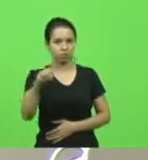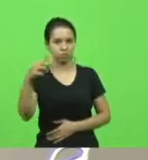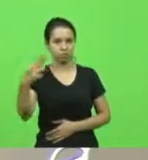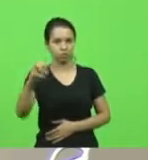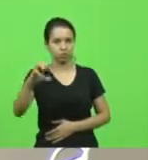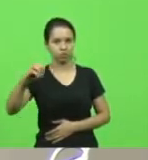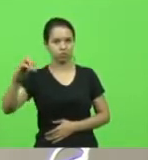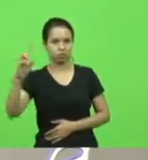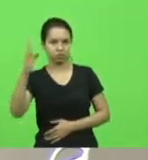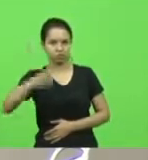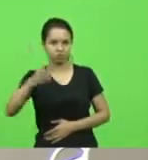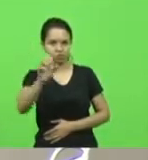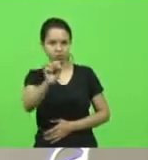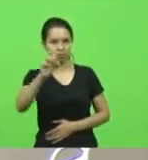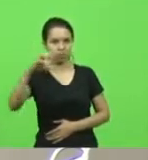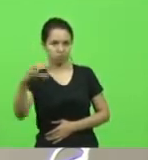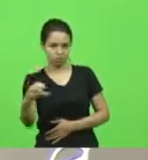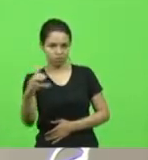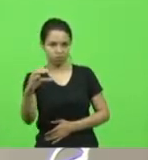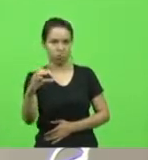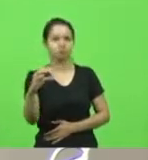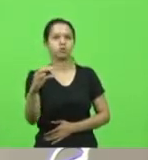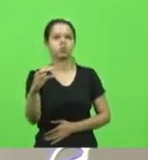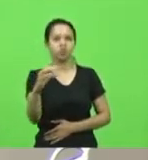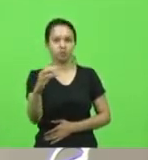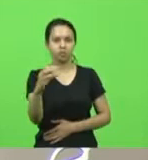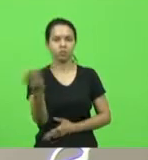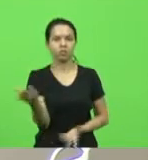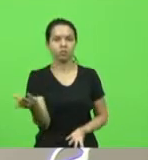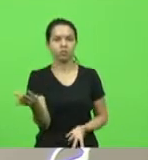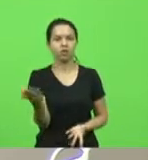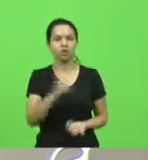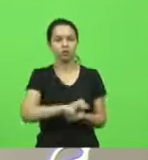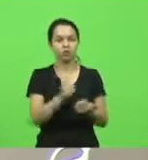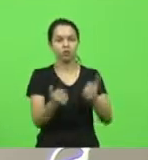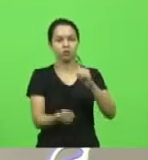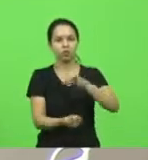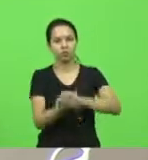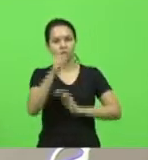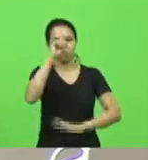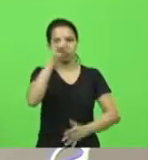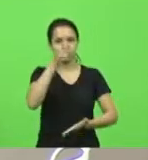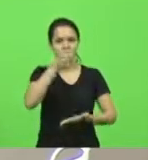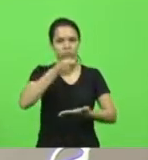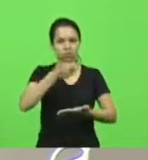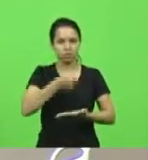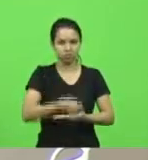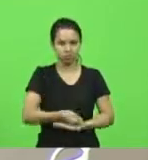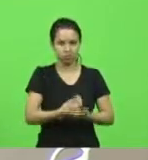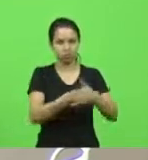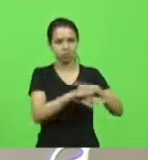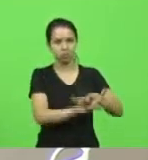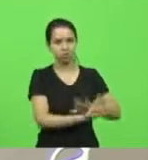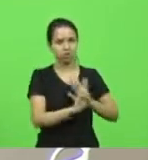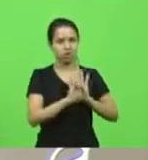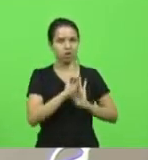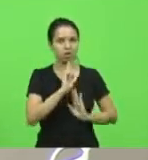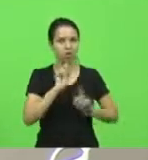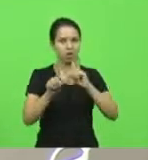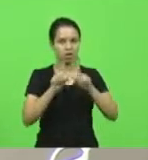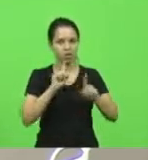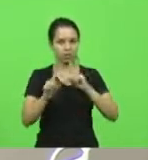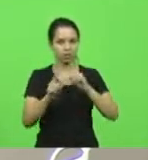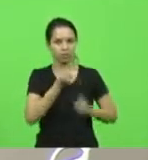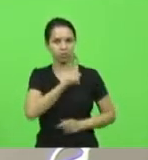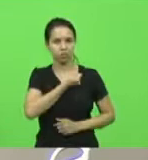barra SC, para o fim de adequá-las à decisão firmada nos autos da reclamação nº 45